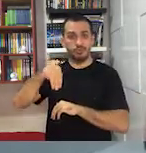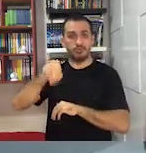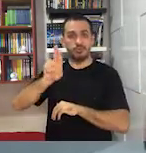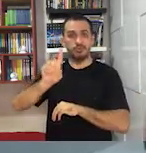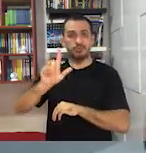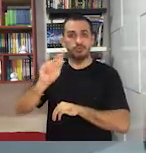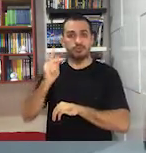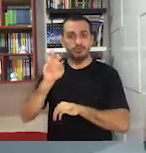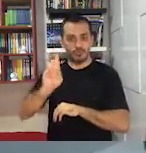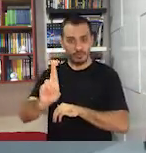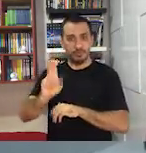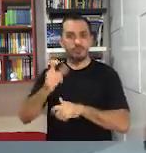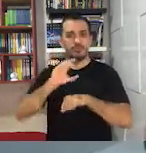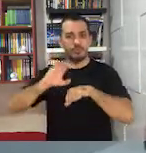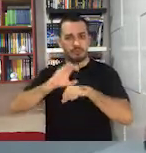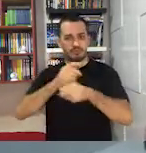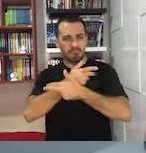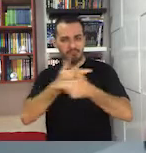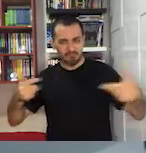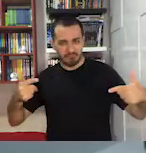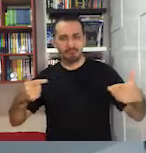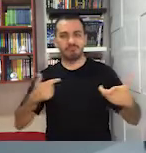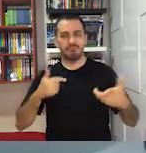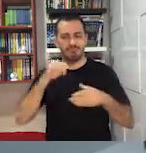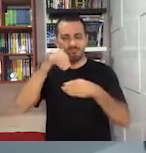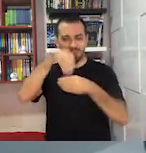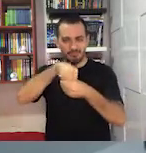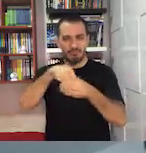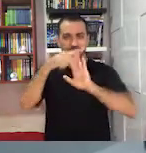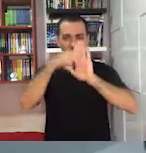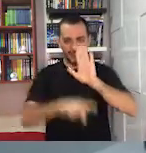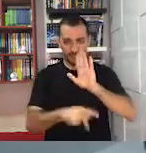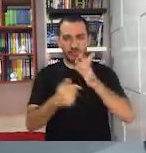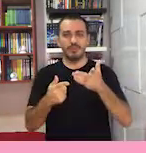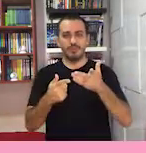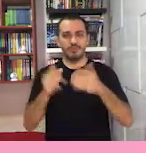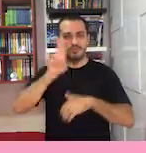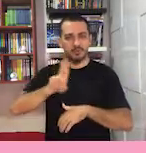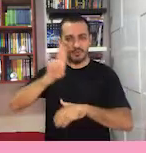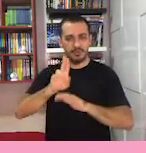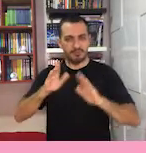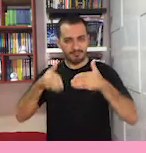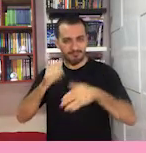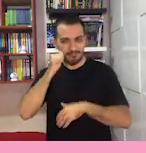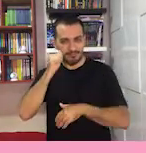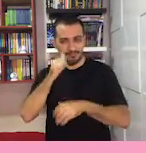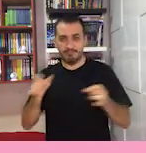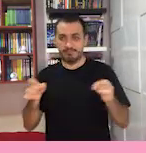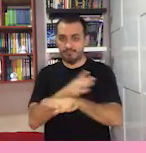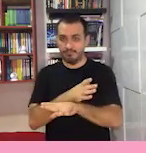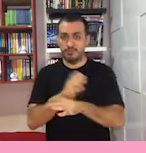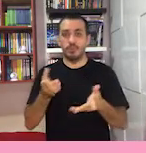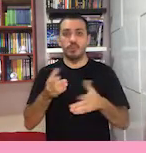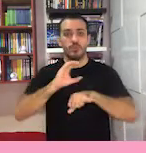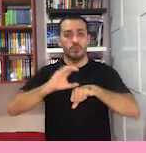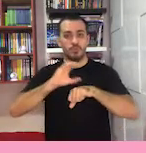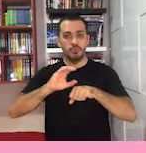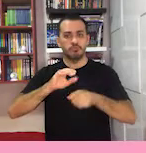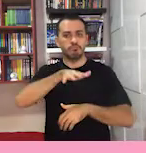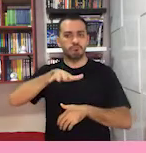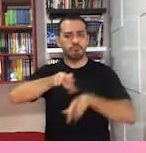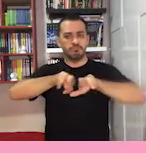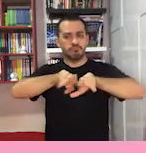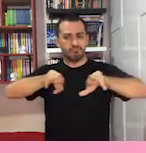cursos livres ofertados pelo projeto de extensão Universidade da Mulher estão encerrados. Os cursos são nas áreas de gestão,